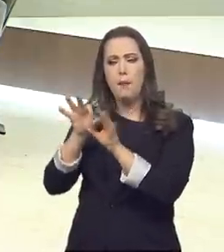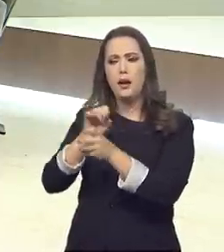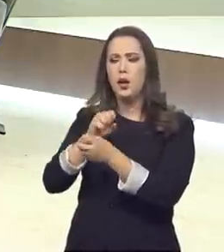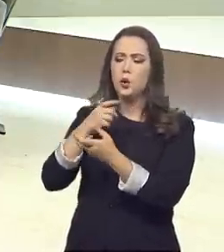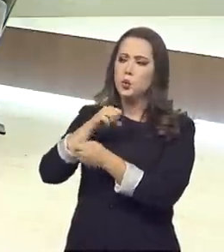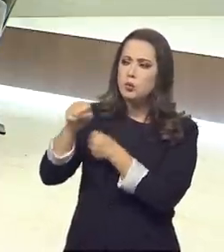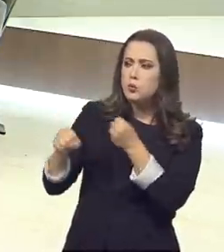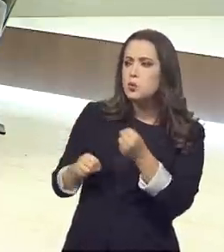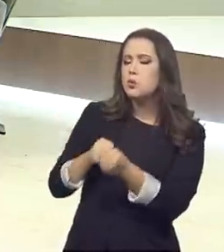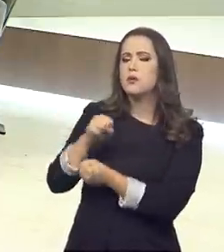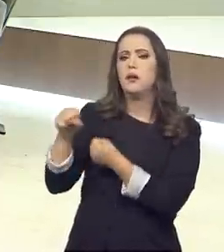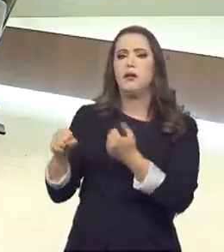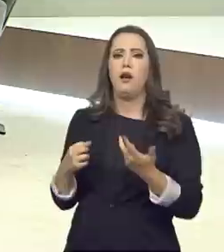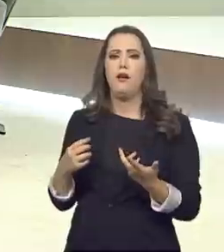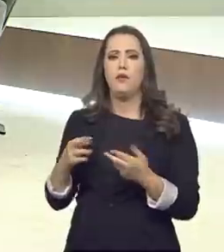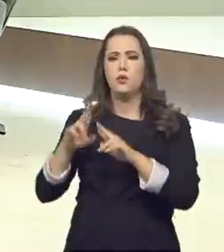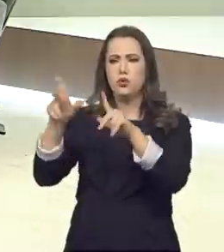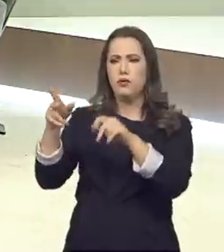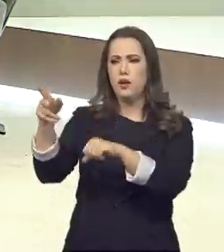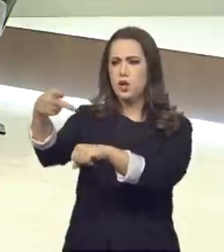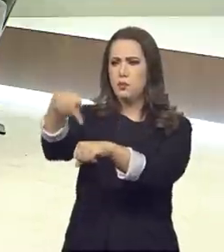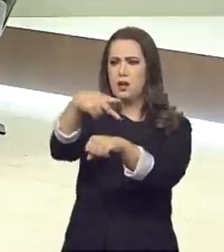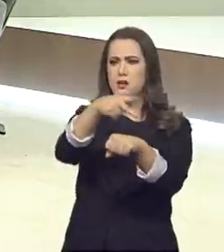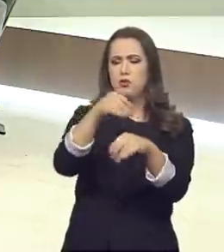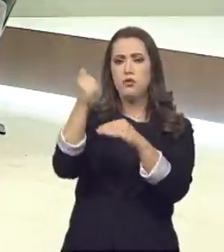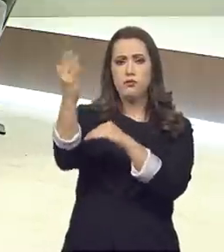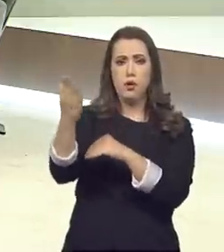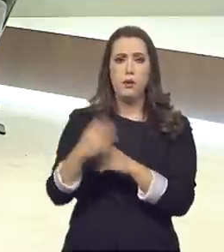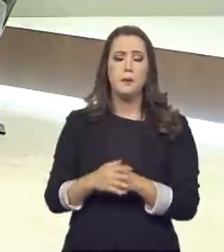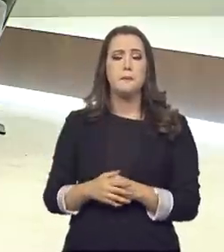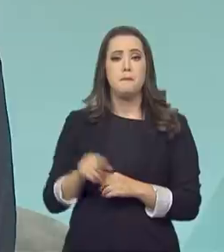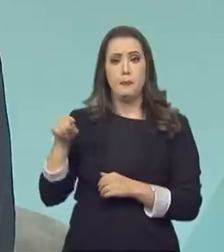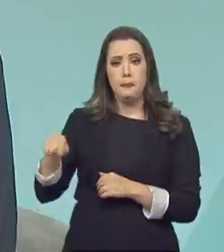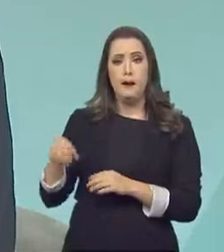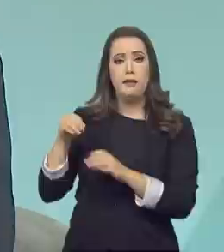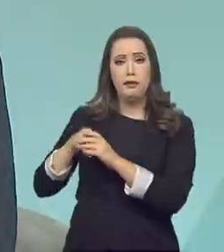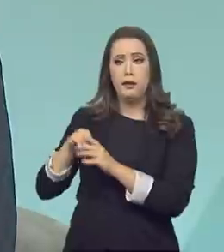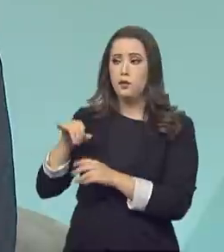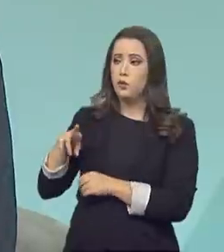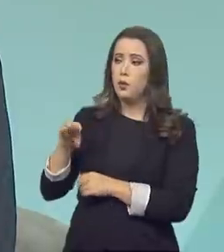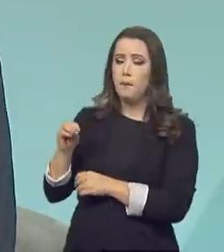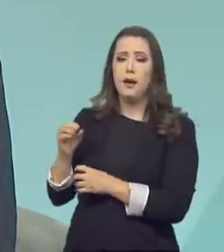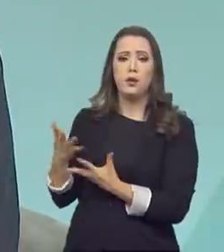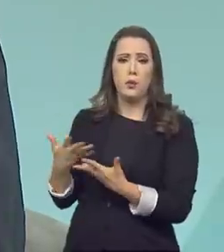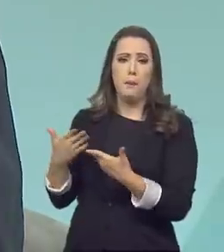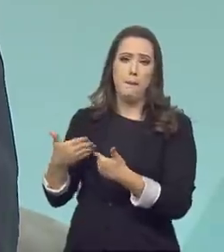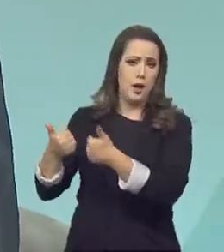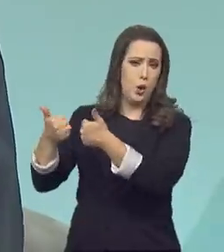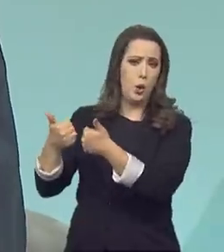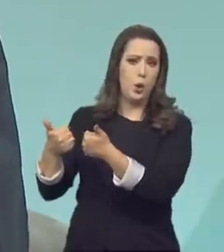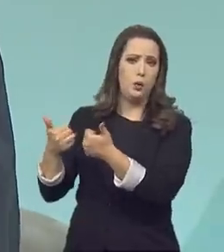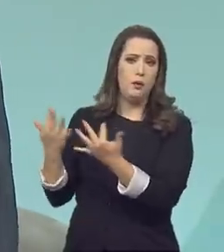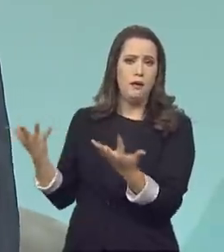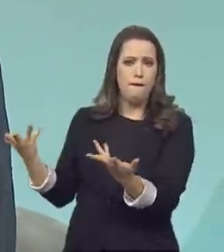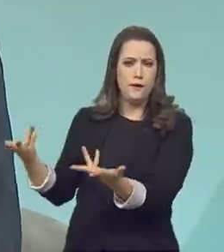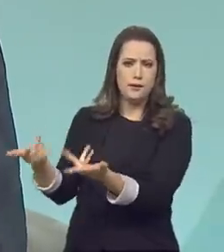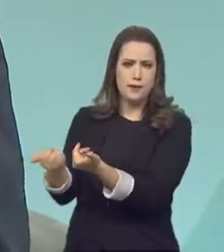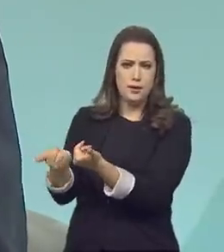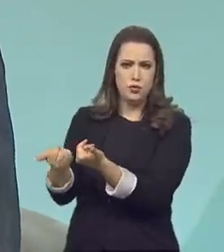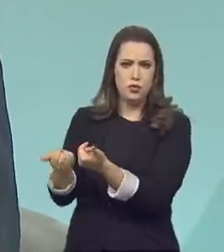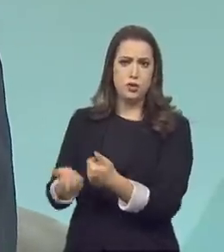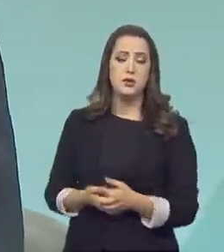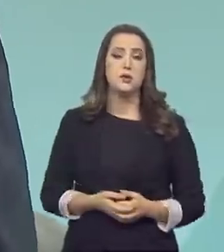diferentemente de outros países, gerando eficiência no próprio Inmetro? É curioso, porque quando você lê os